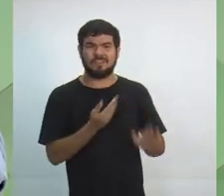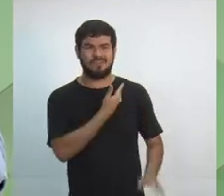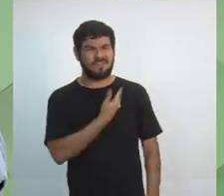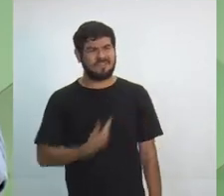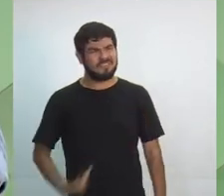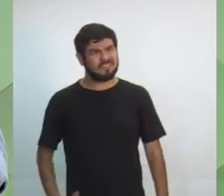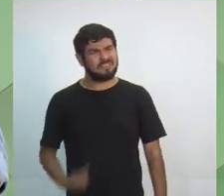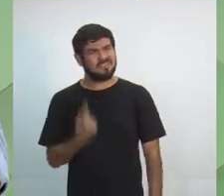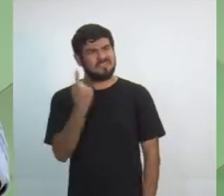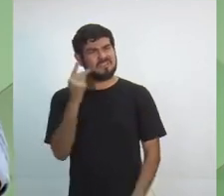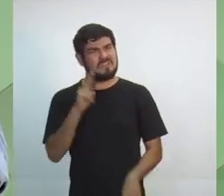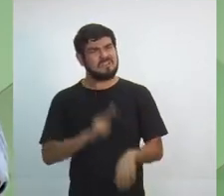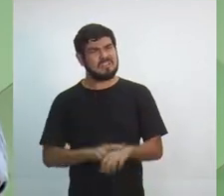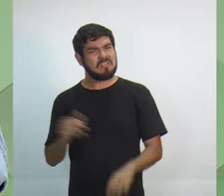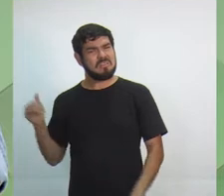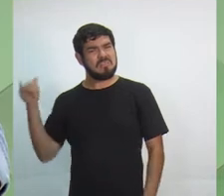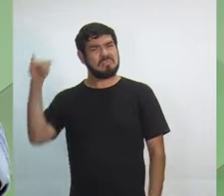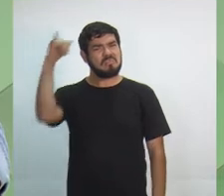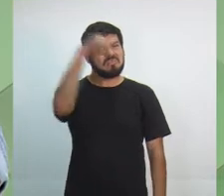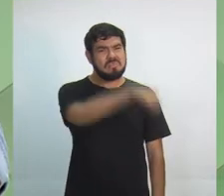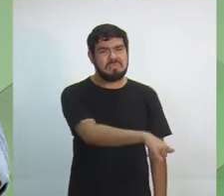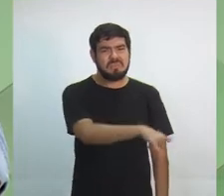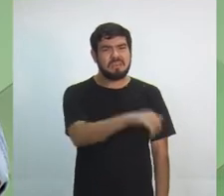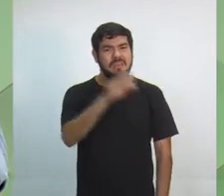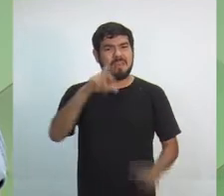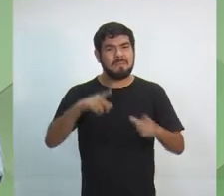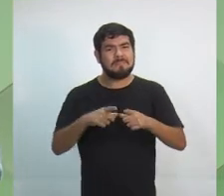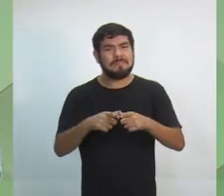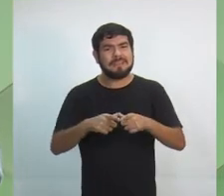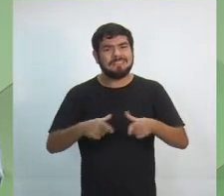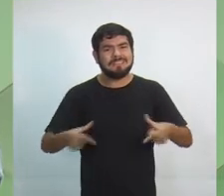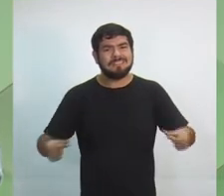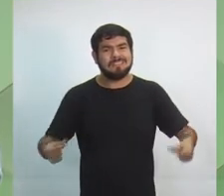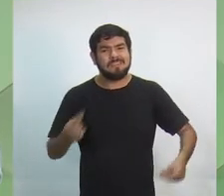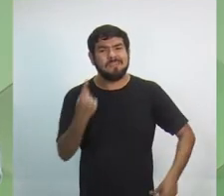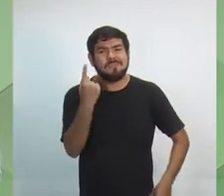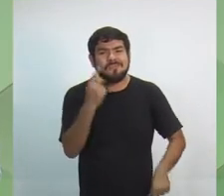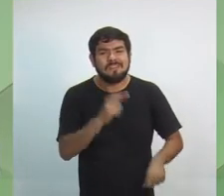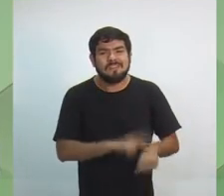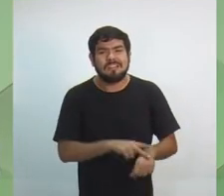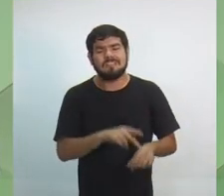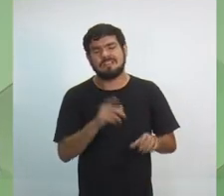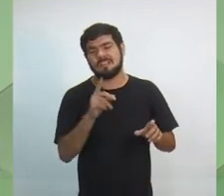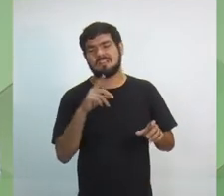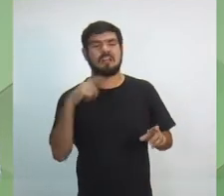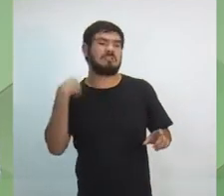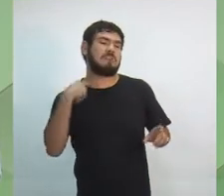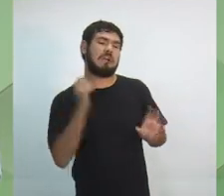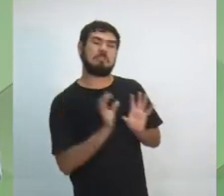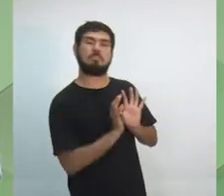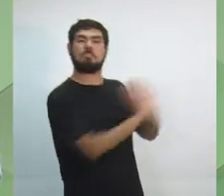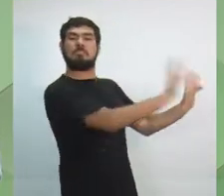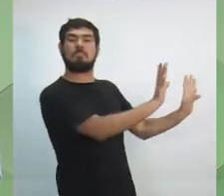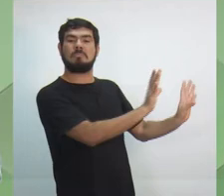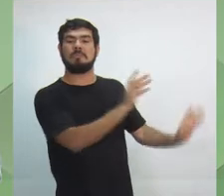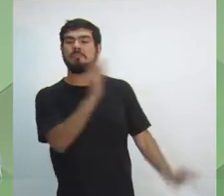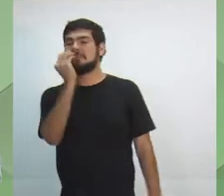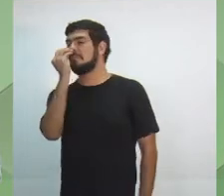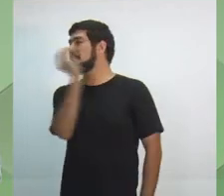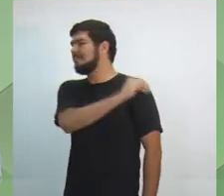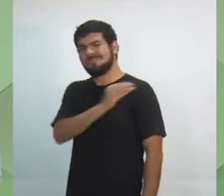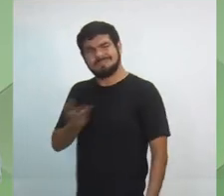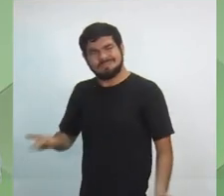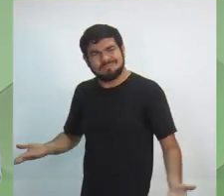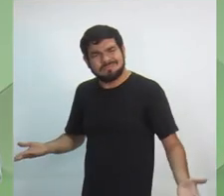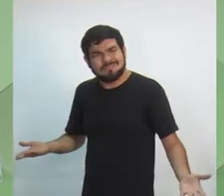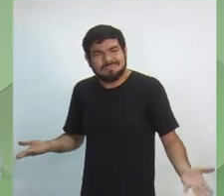deixou isso sob a responsabilidade de um advogado e simplesmente virou as costas. Aqui vocês têm um parceiro para lutar pela Zona Franca